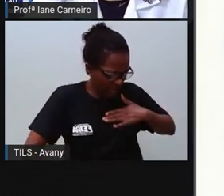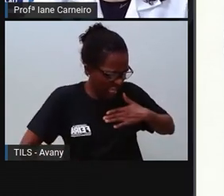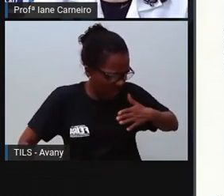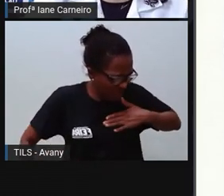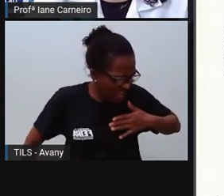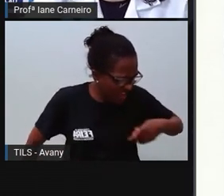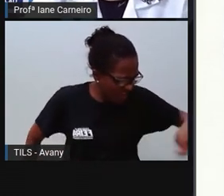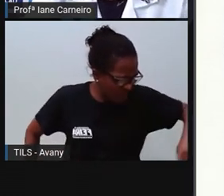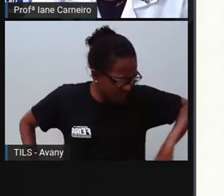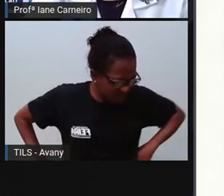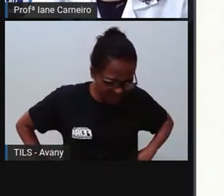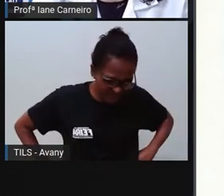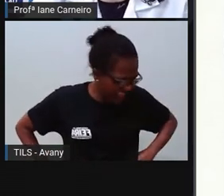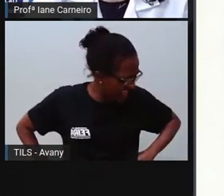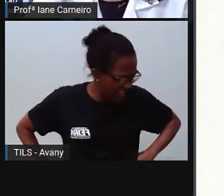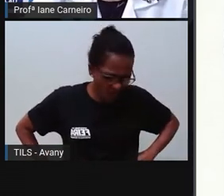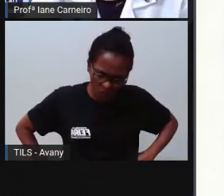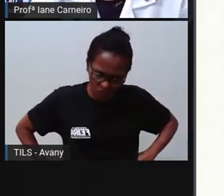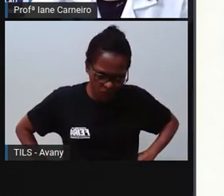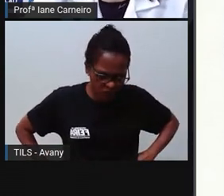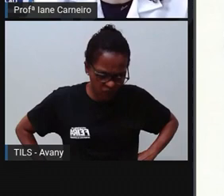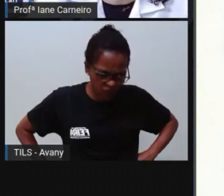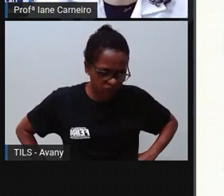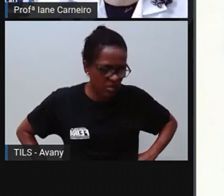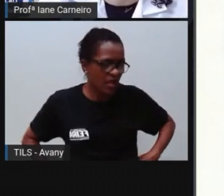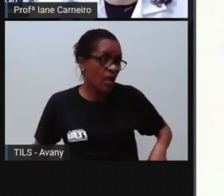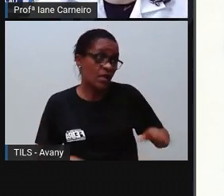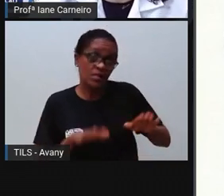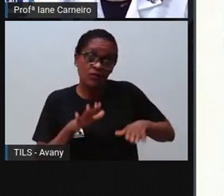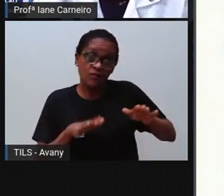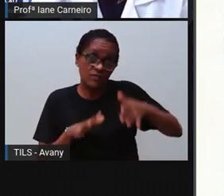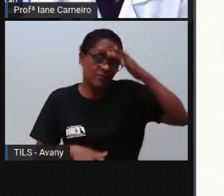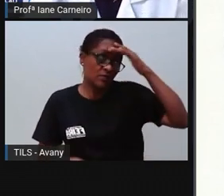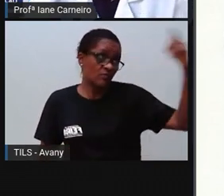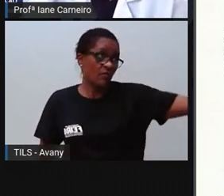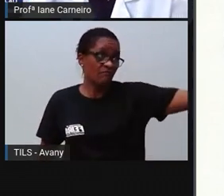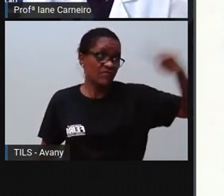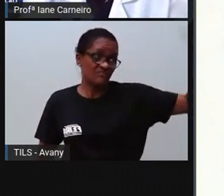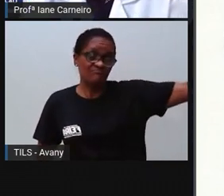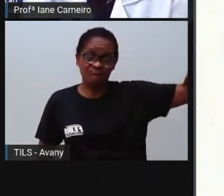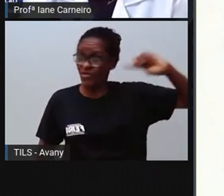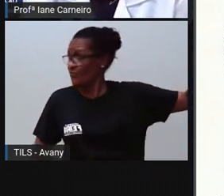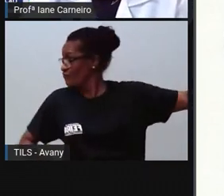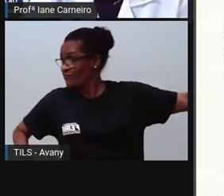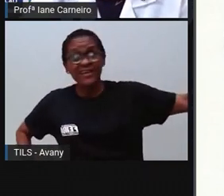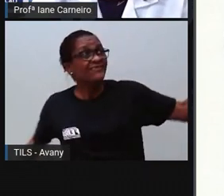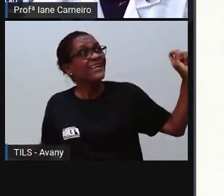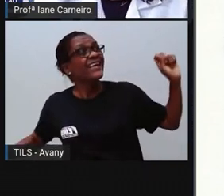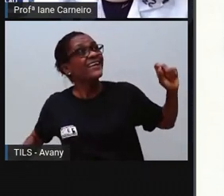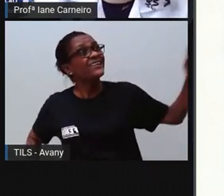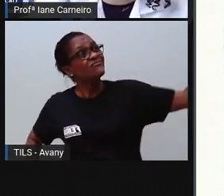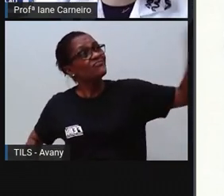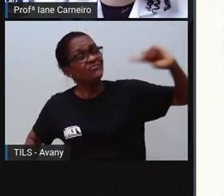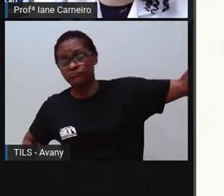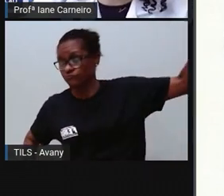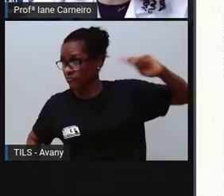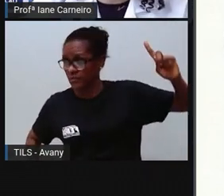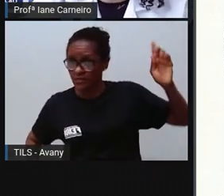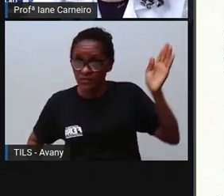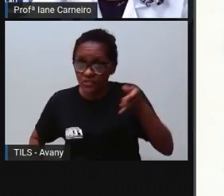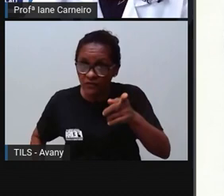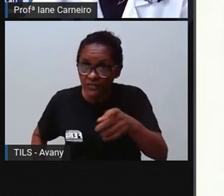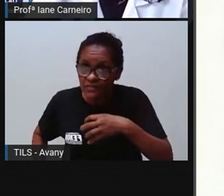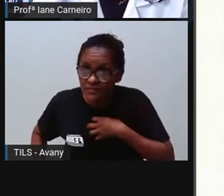Às vezes, as pessoas querem mandar nos outros. Já algumas vezes, se você se sentiu assim,